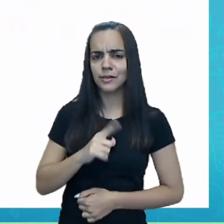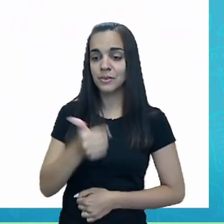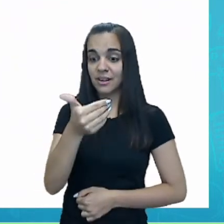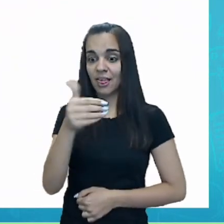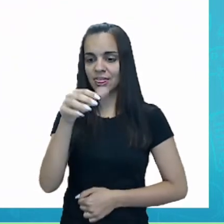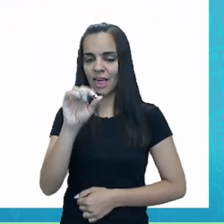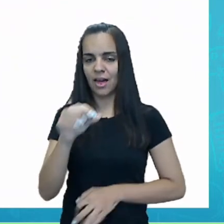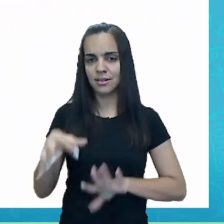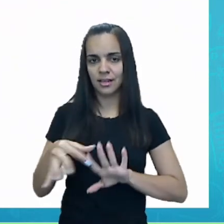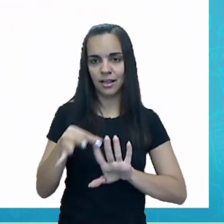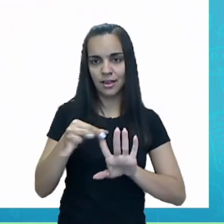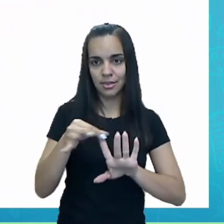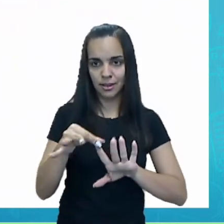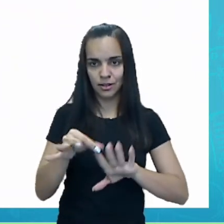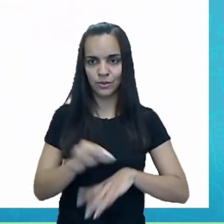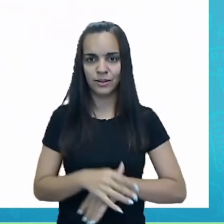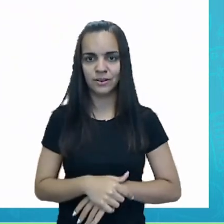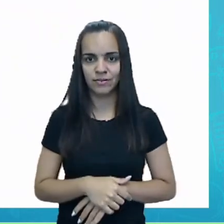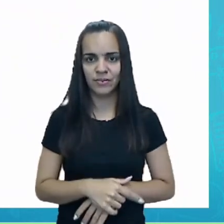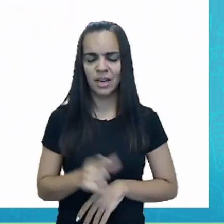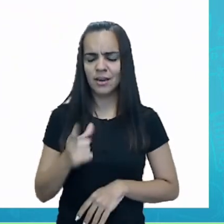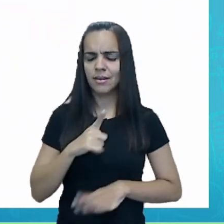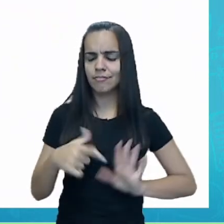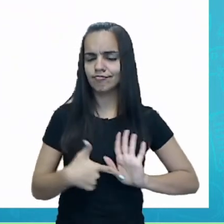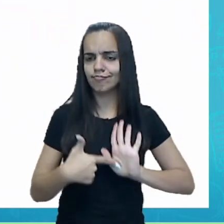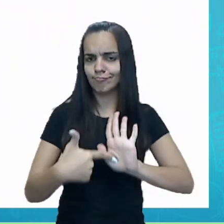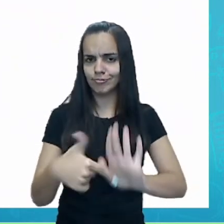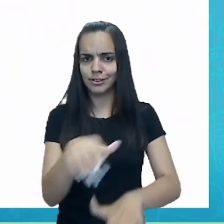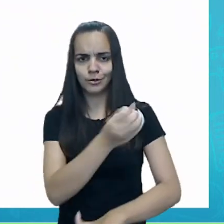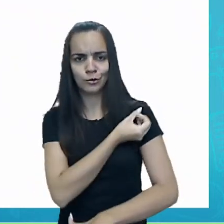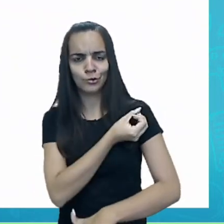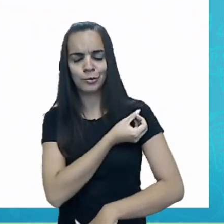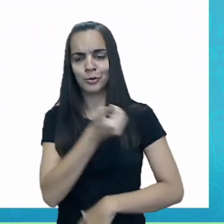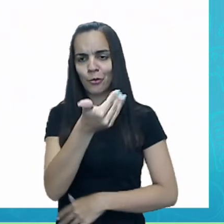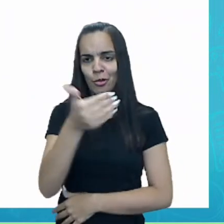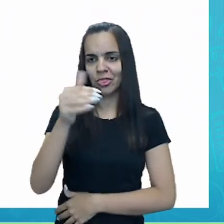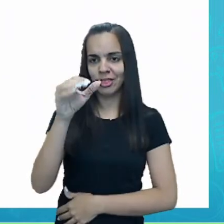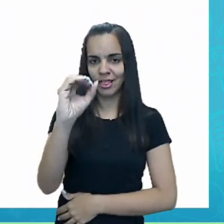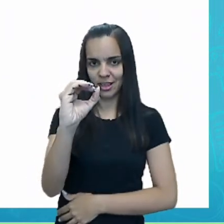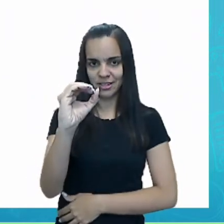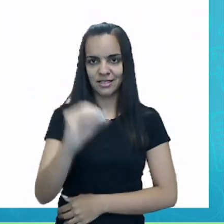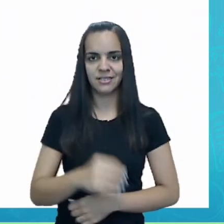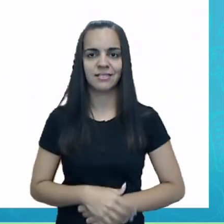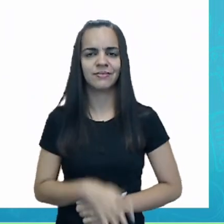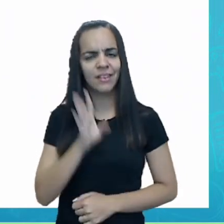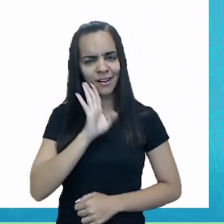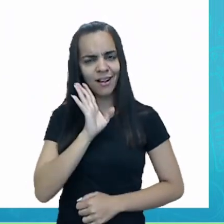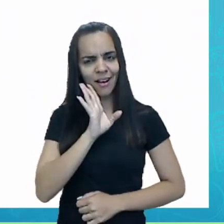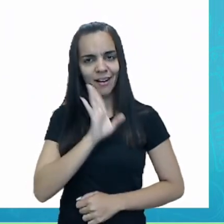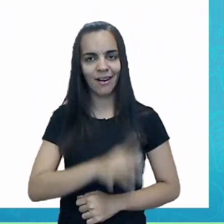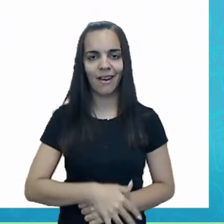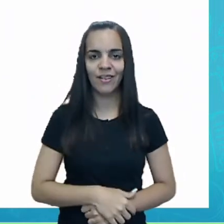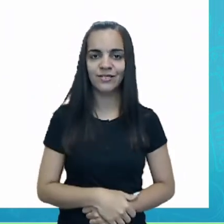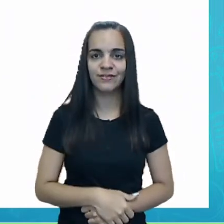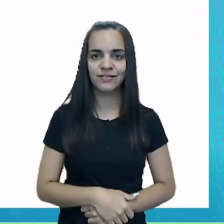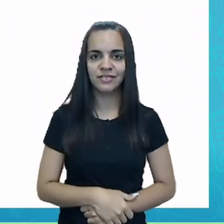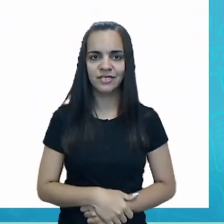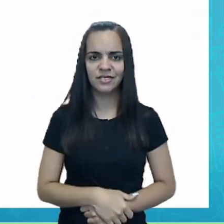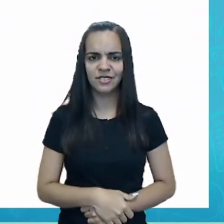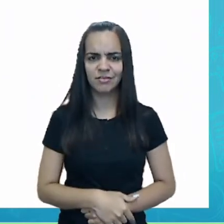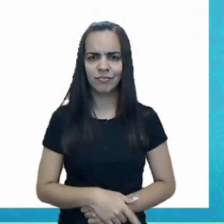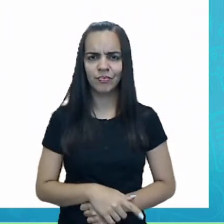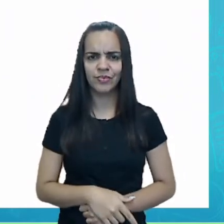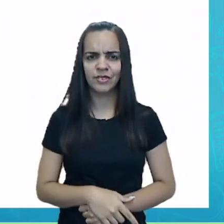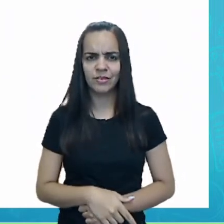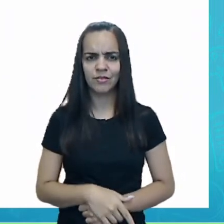dedos, que representa o numeral 10. Olha pra vocês aí que legal. E onde vocês